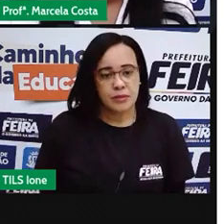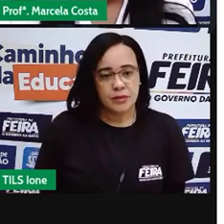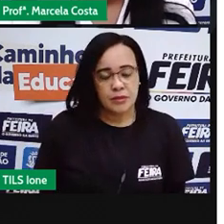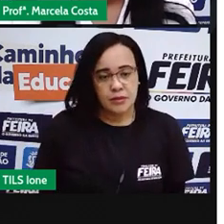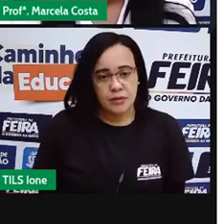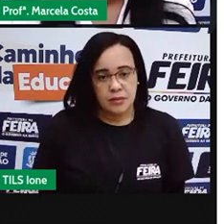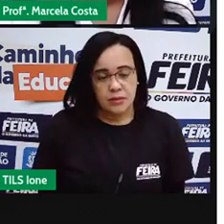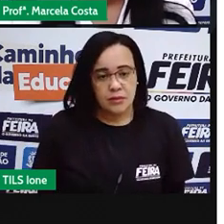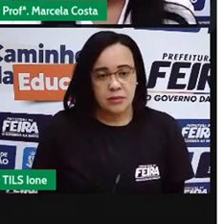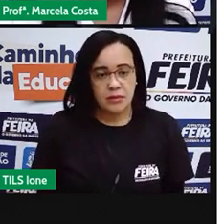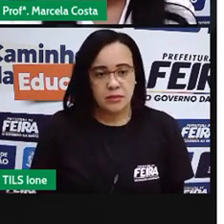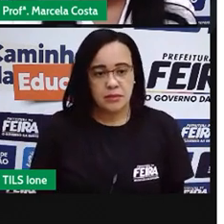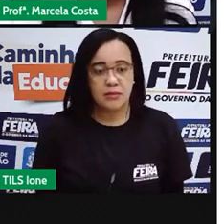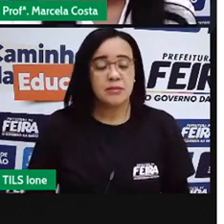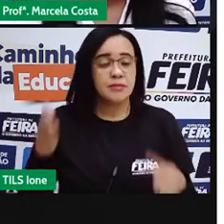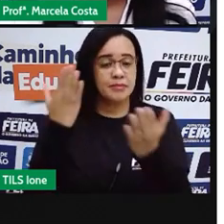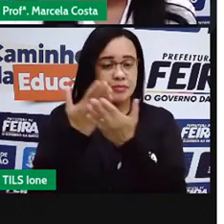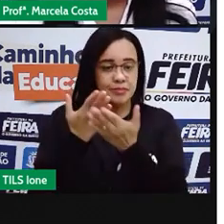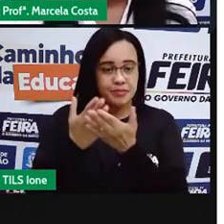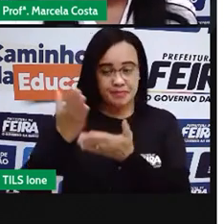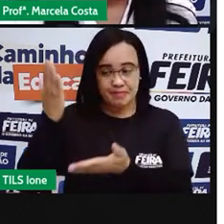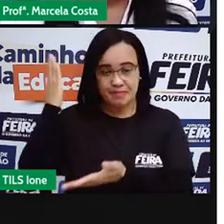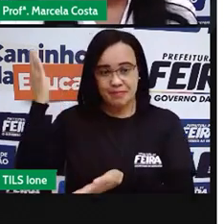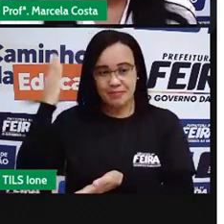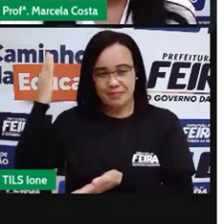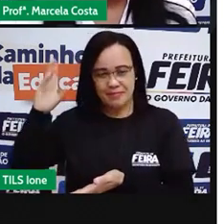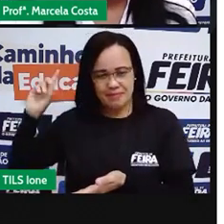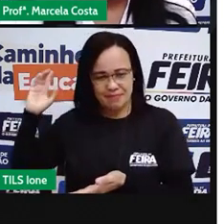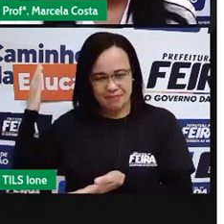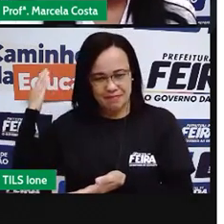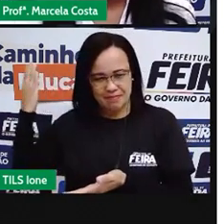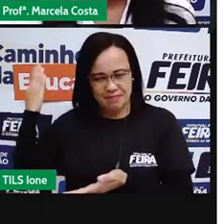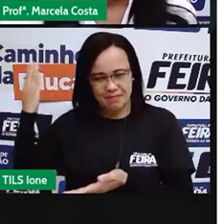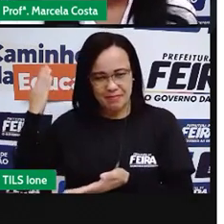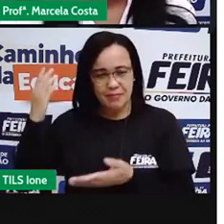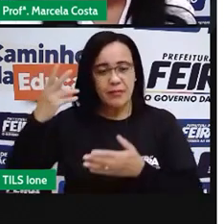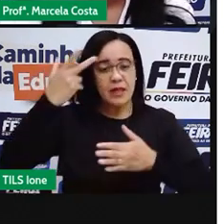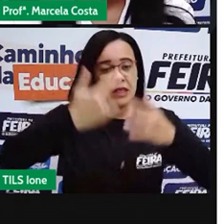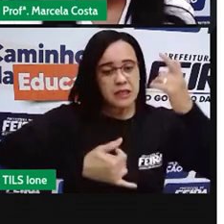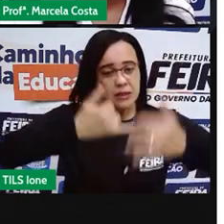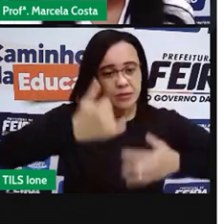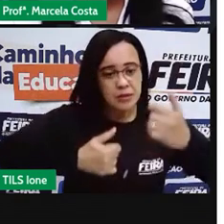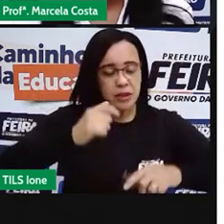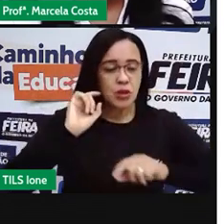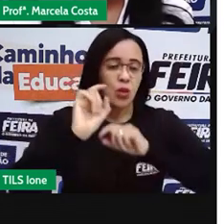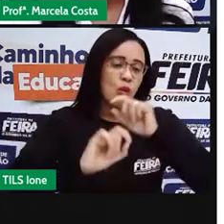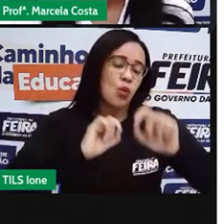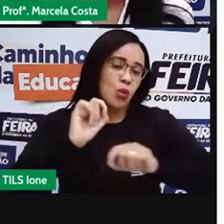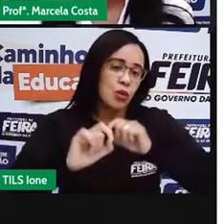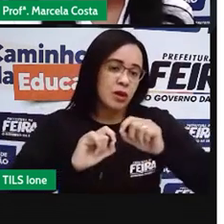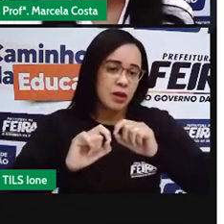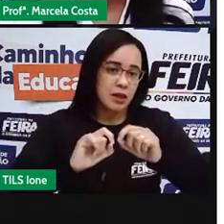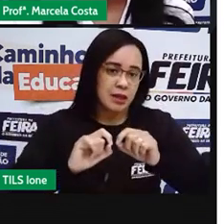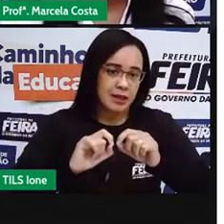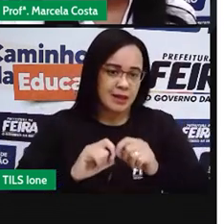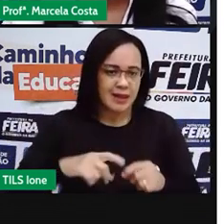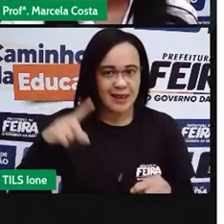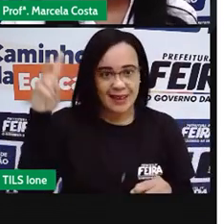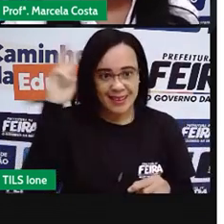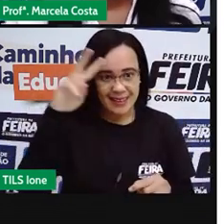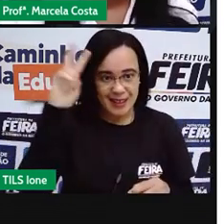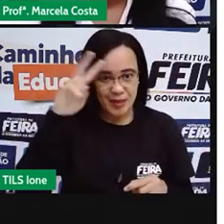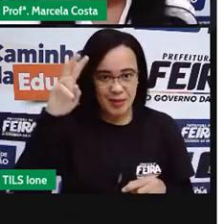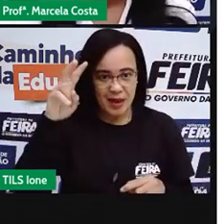Nas aulas passadas, querida, a gente falou um pouco sobre avenidas aqui da nossa cidade.